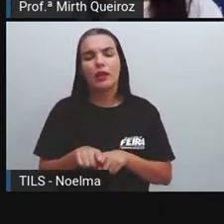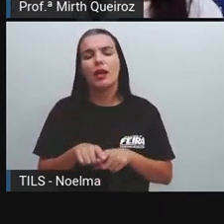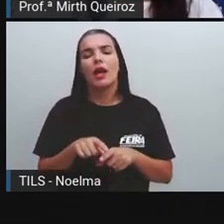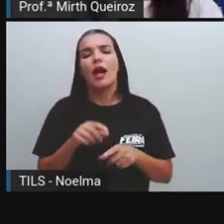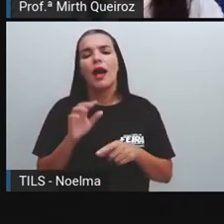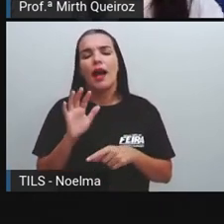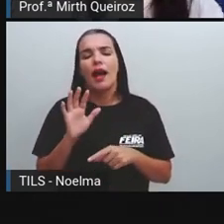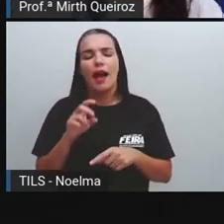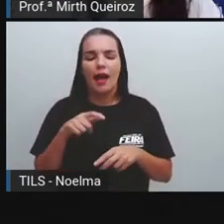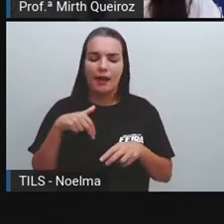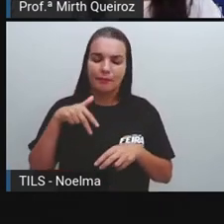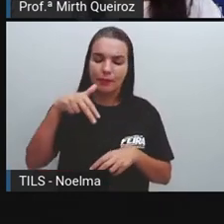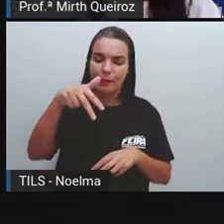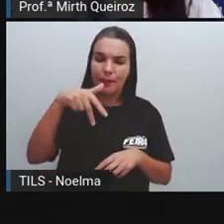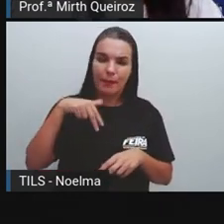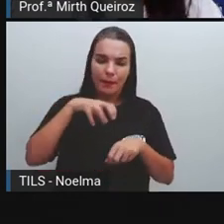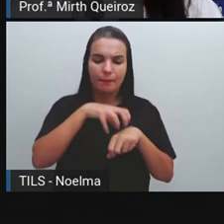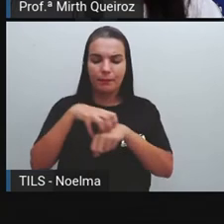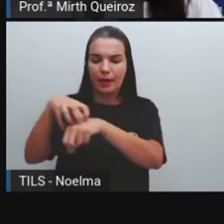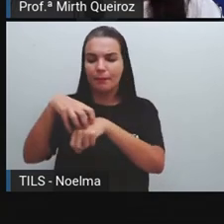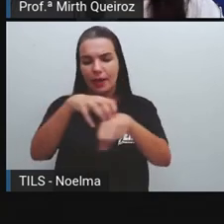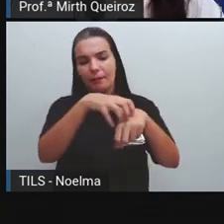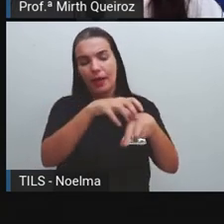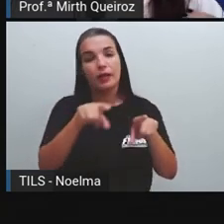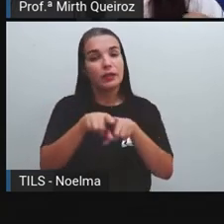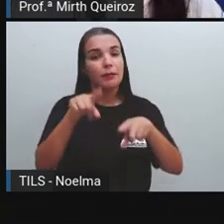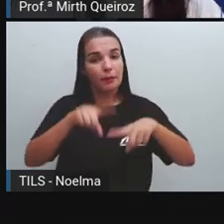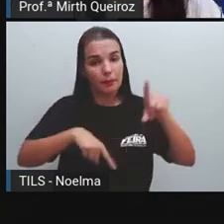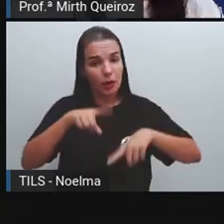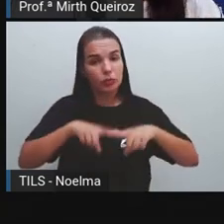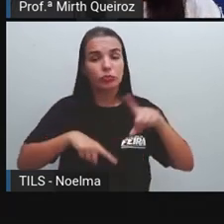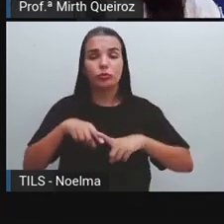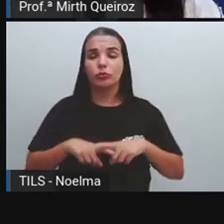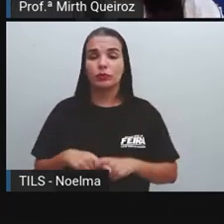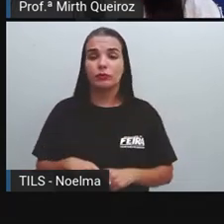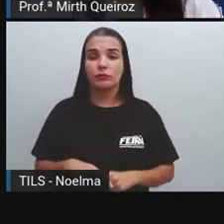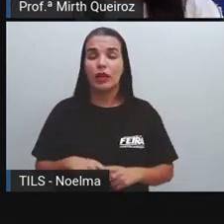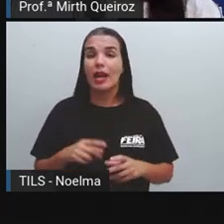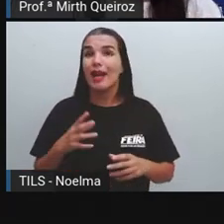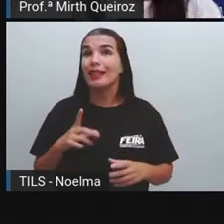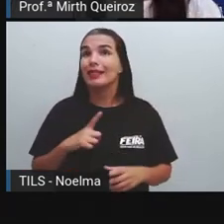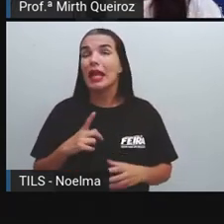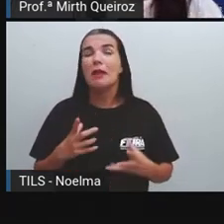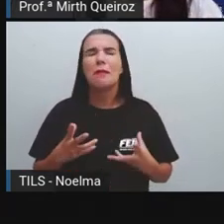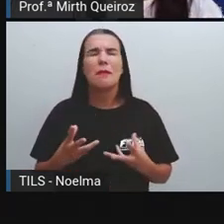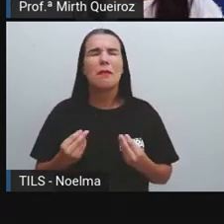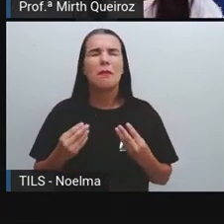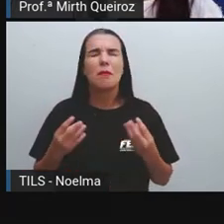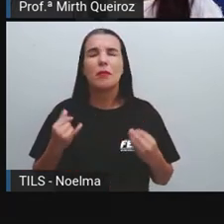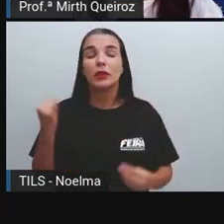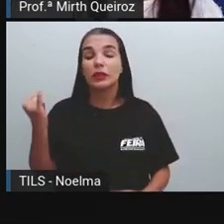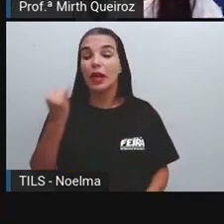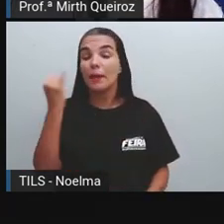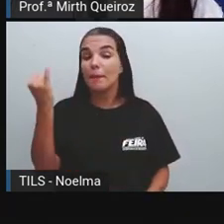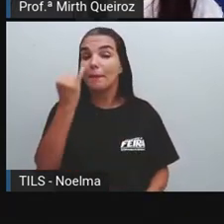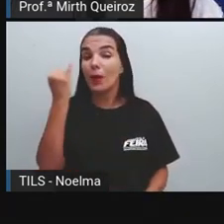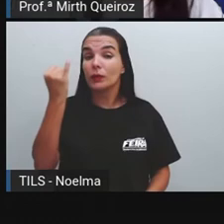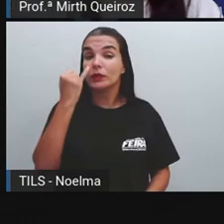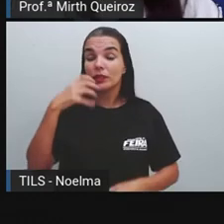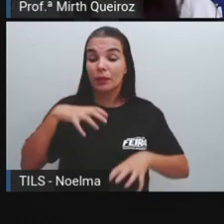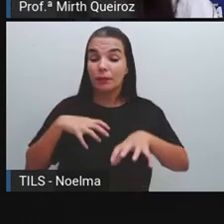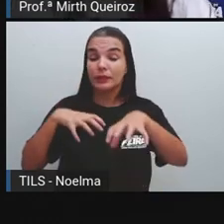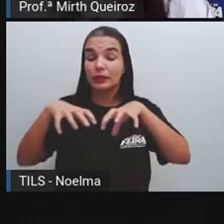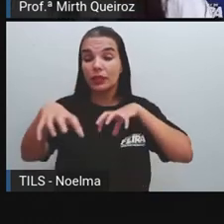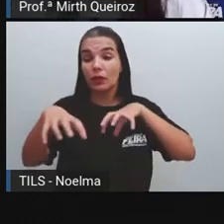mercadorias. Então, os meios de transporte, eles são extremamente importantes para a circulação de pessoas. Com